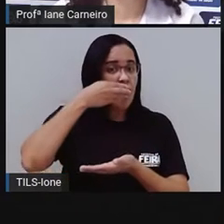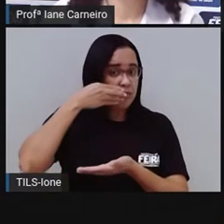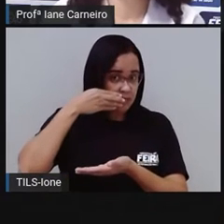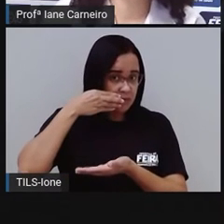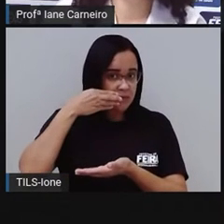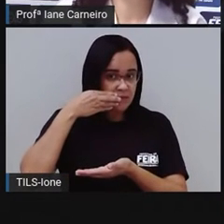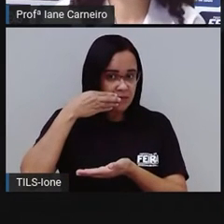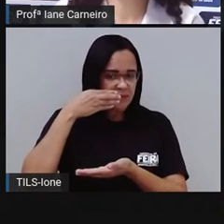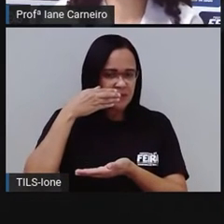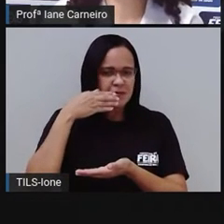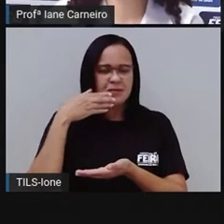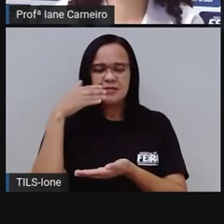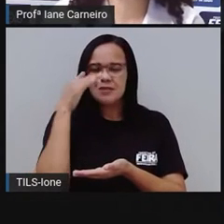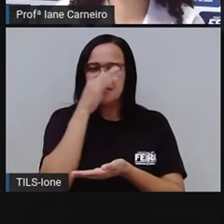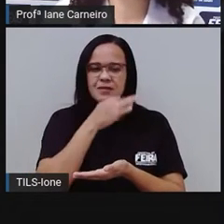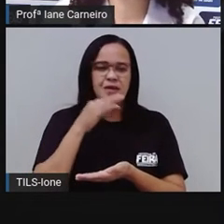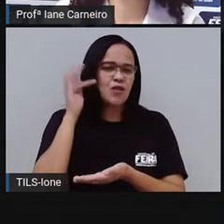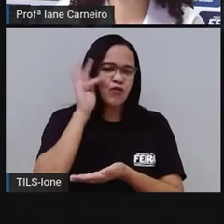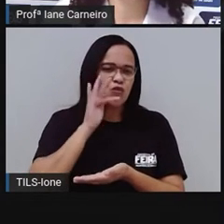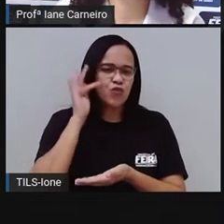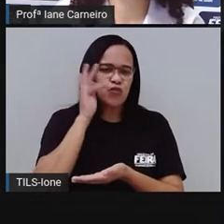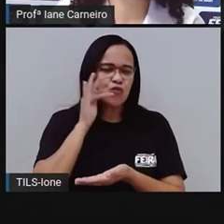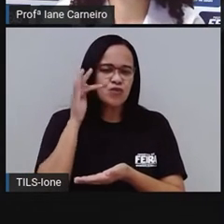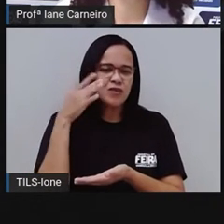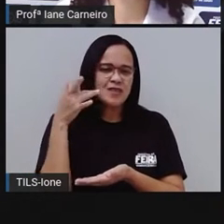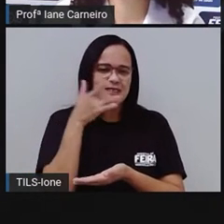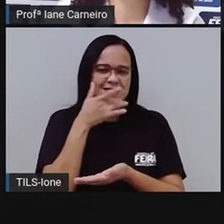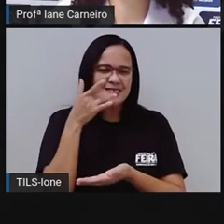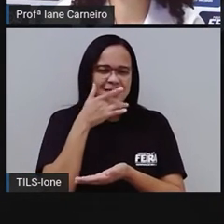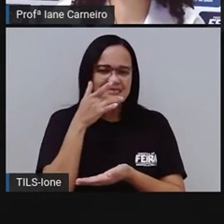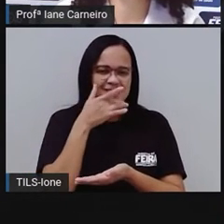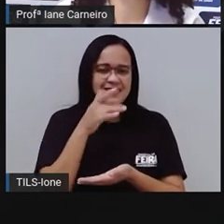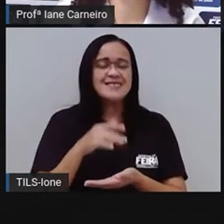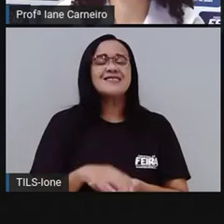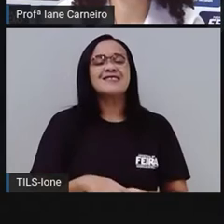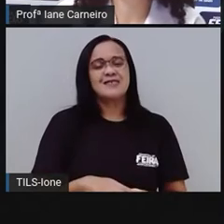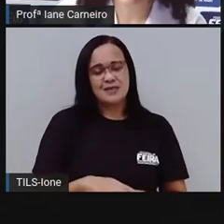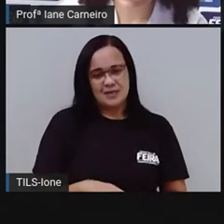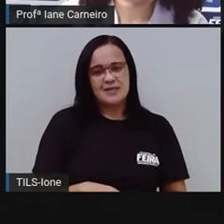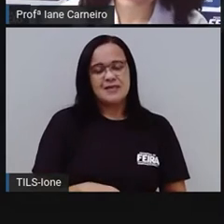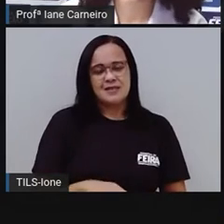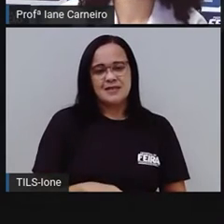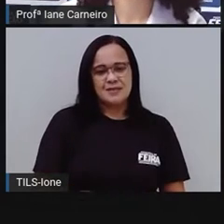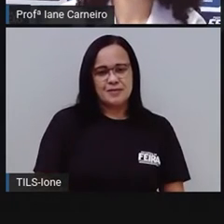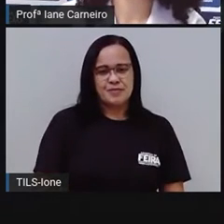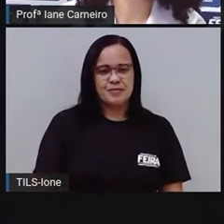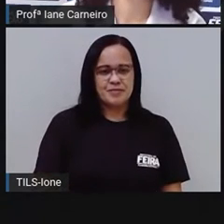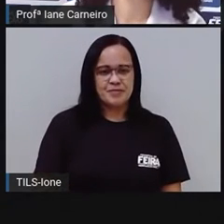É a laranjada, mas não é laranja. Olha a sementinha dela aqui, ó. Também é uma delícia. Mamão.